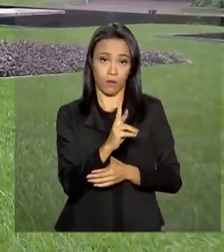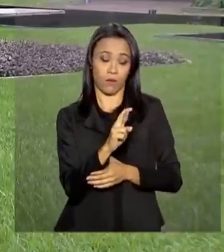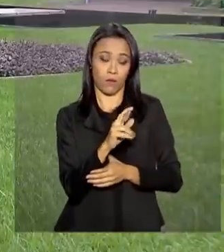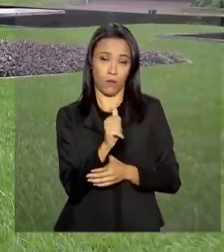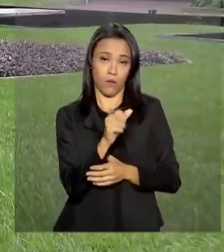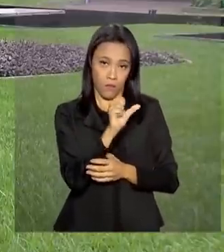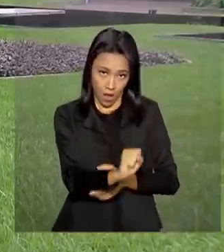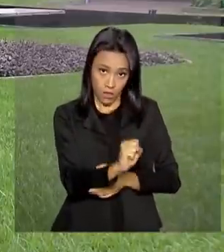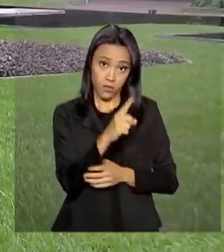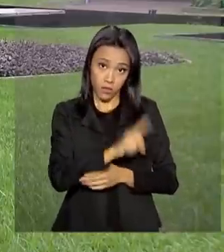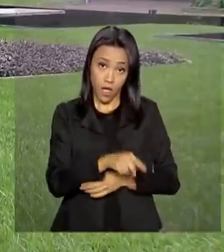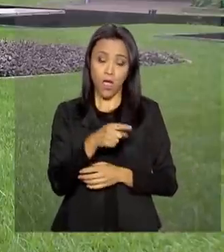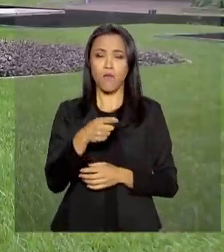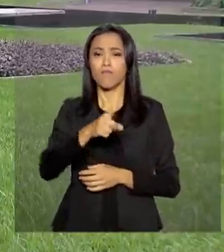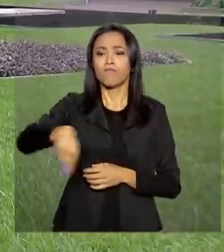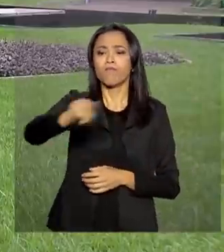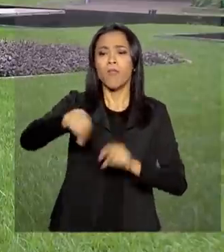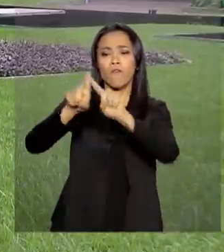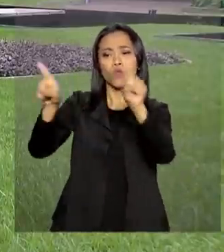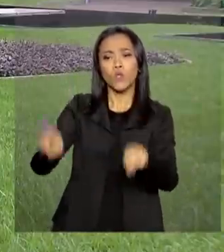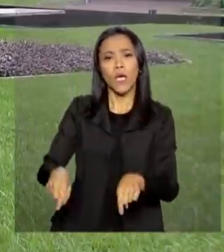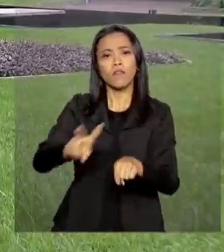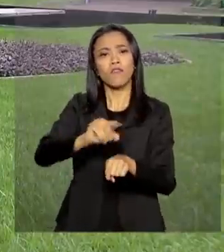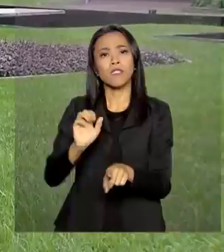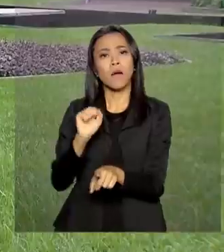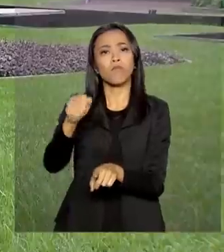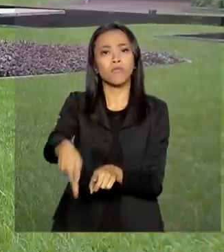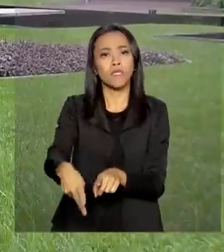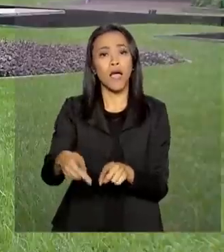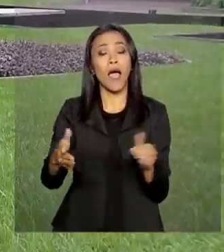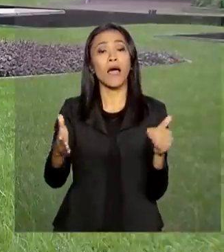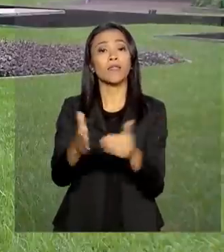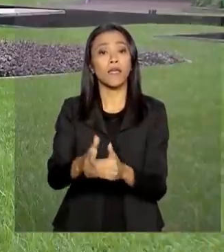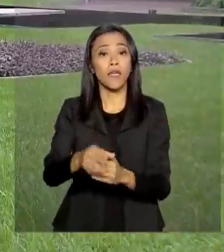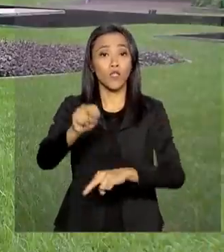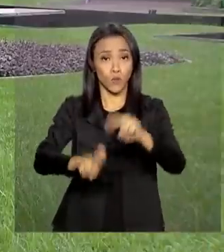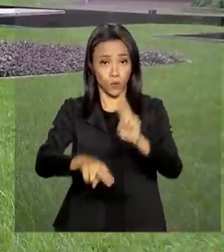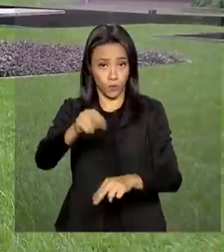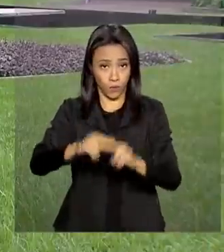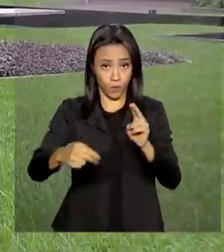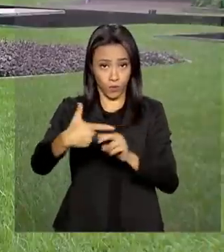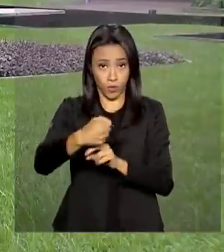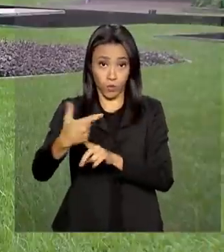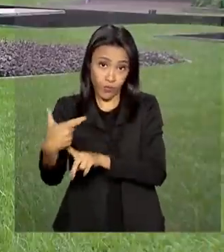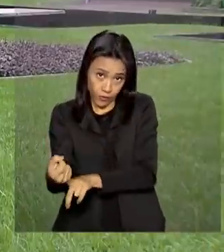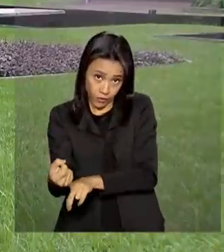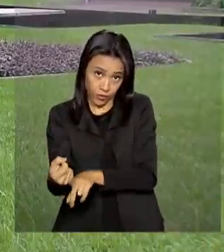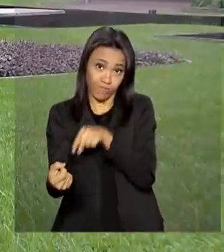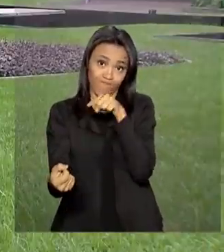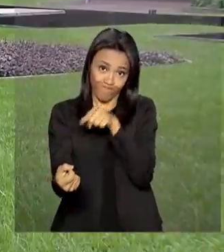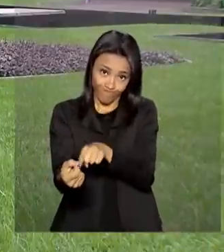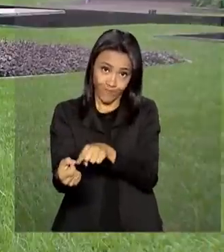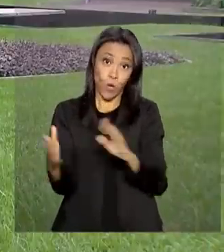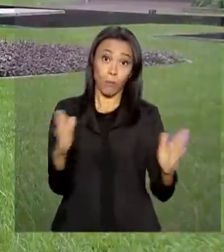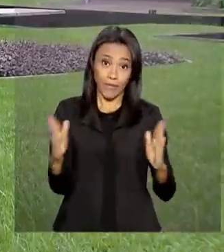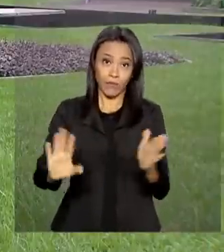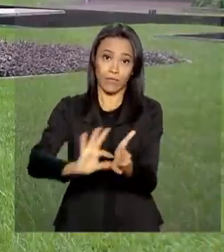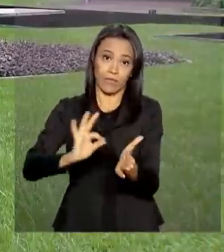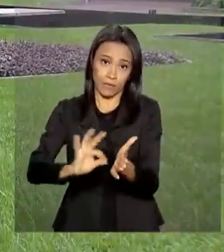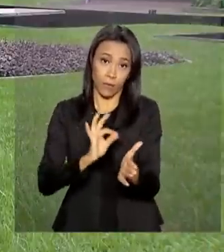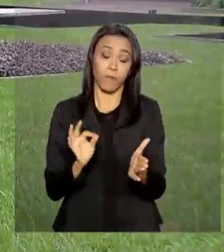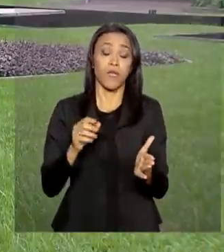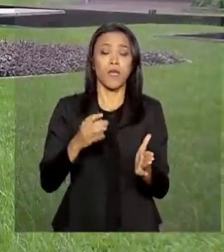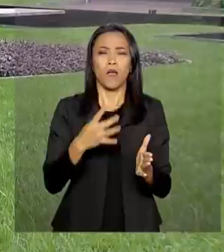controladora os funcionários que vão se aposentar até junho de 2020, quando as inscrições acabam. A companhia estima que